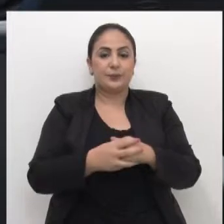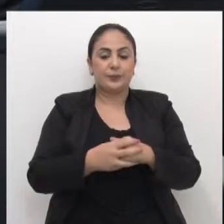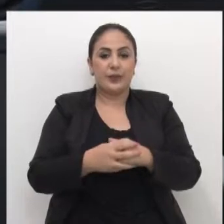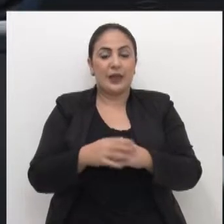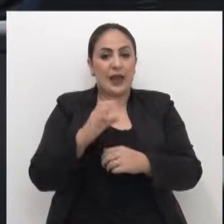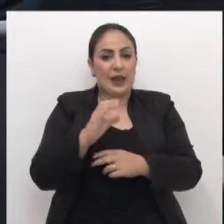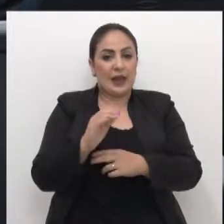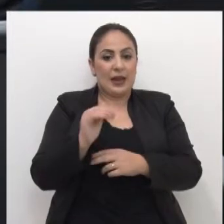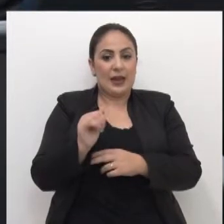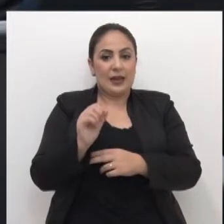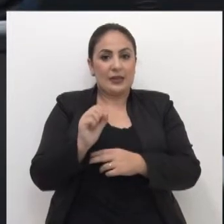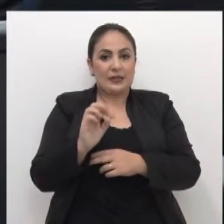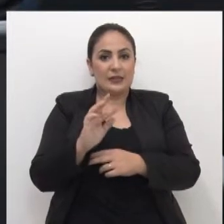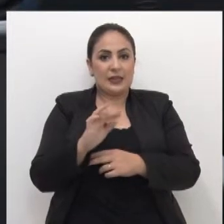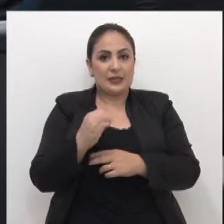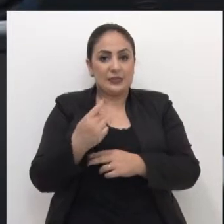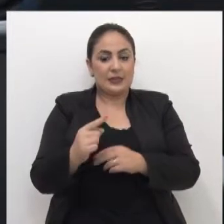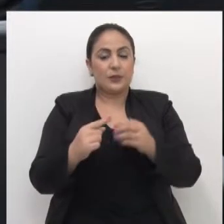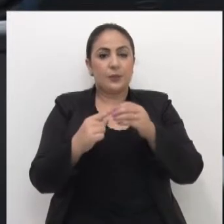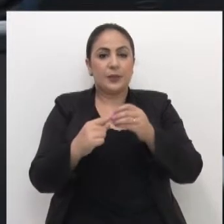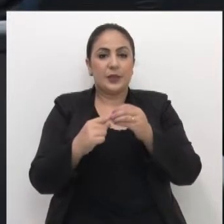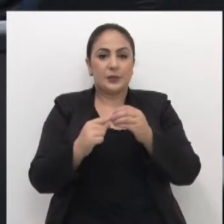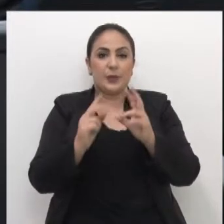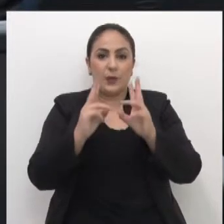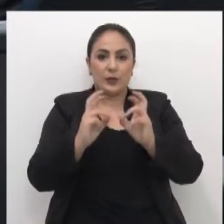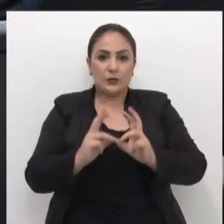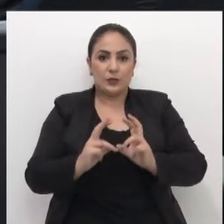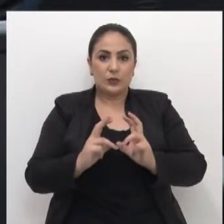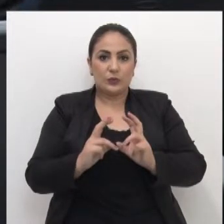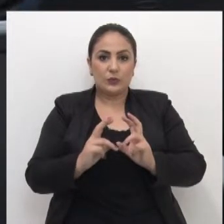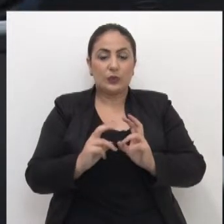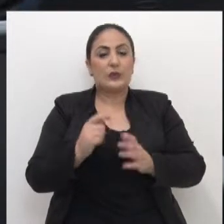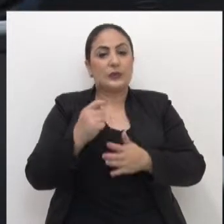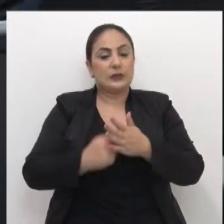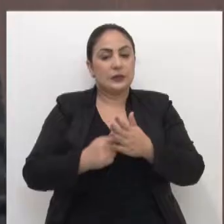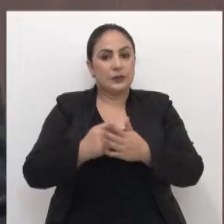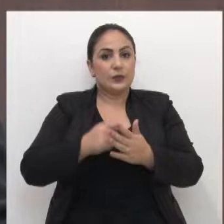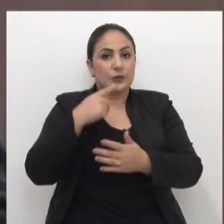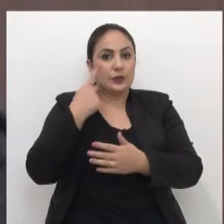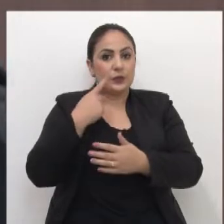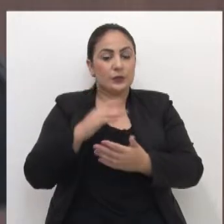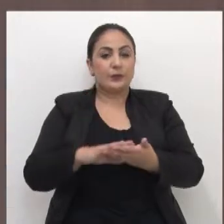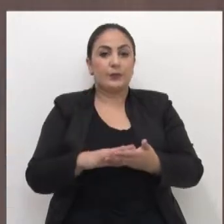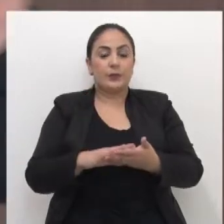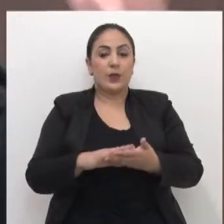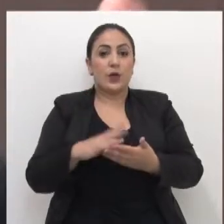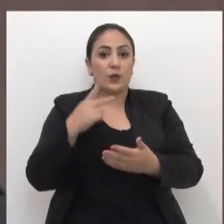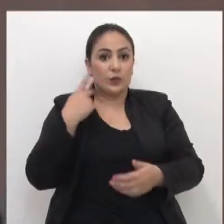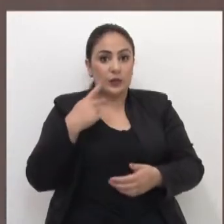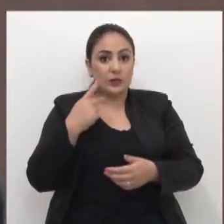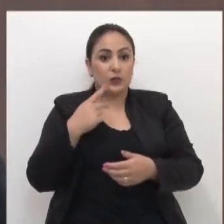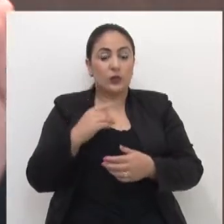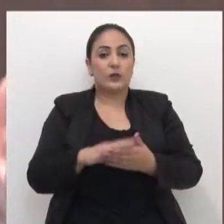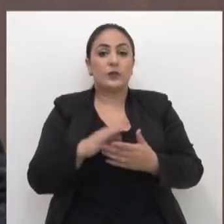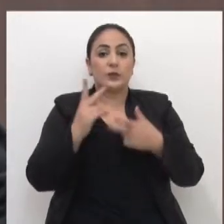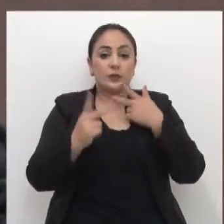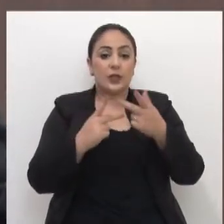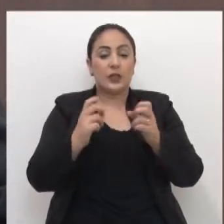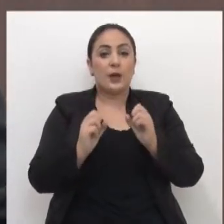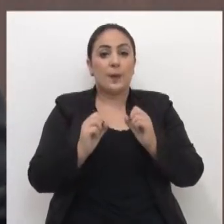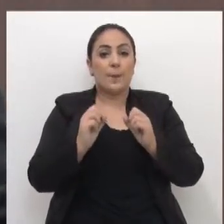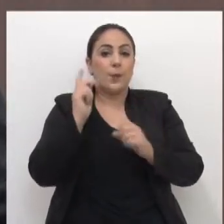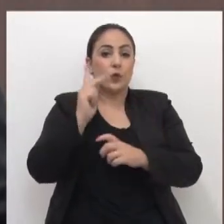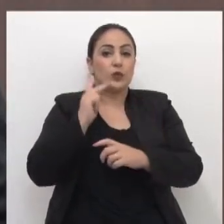castração é uma das principais pautas buscadas pelo vereador. Segundo Colucci, ela é uma das políticas